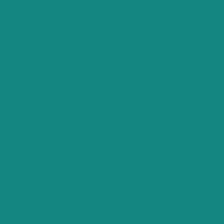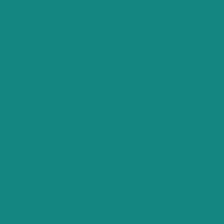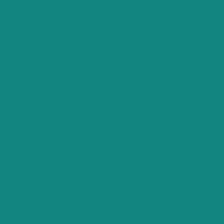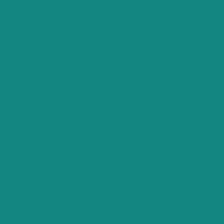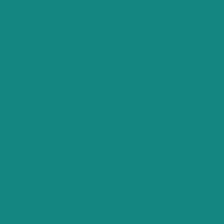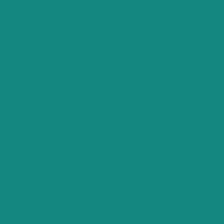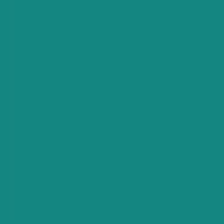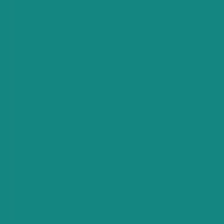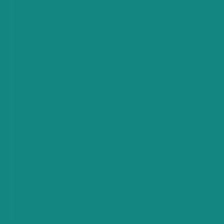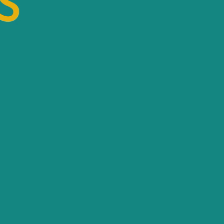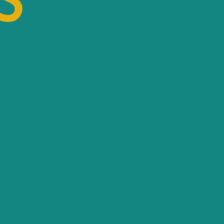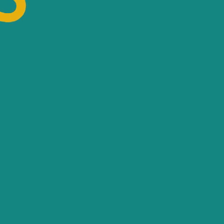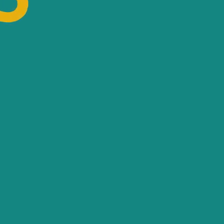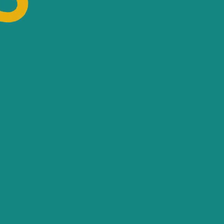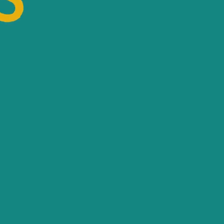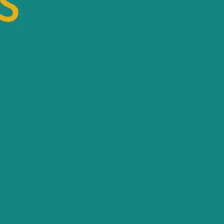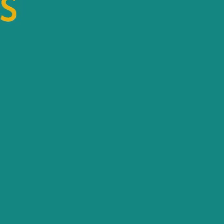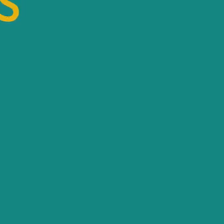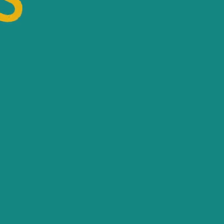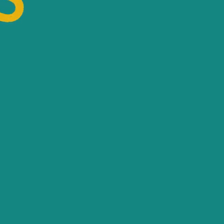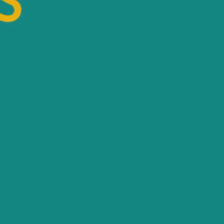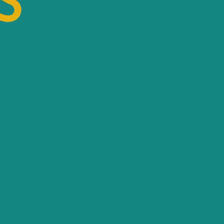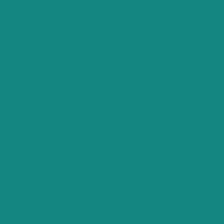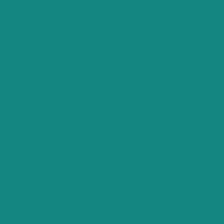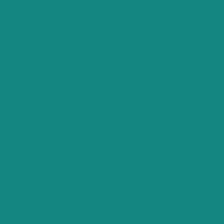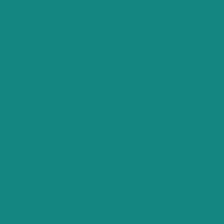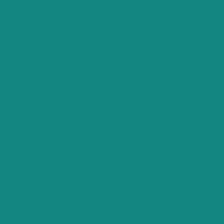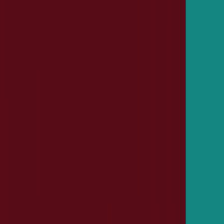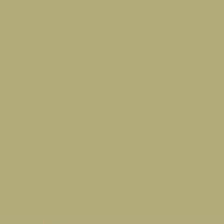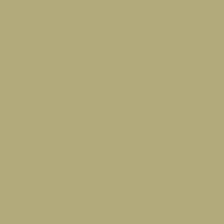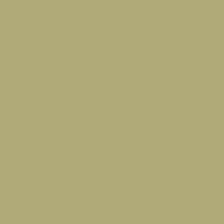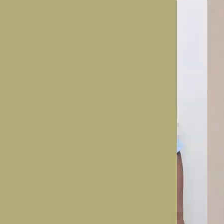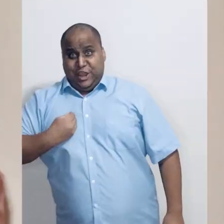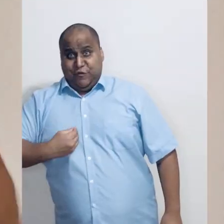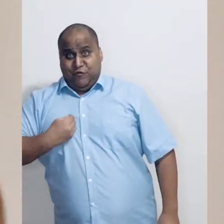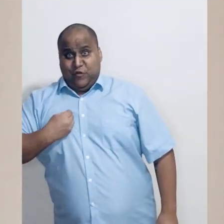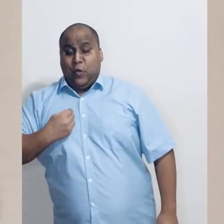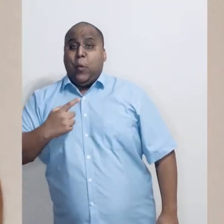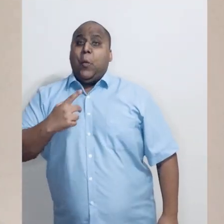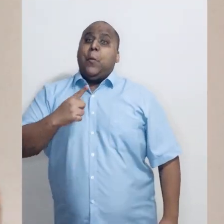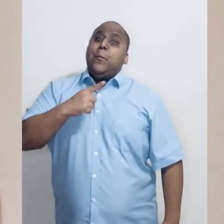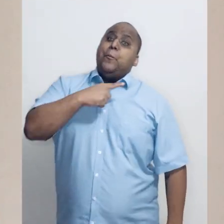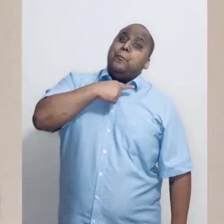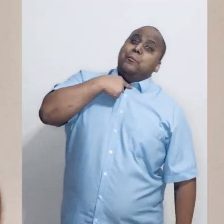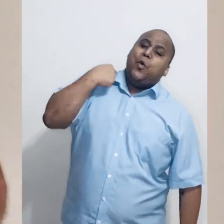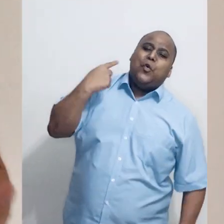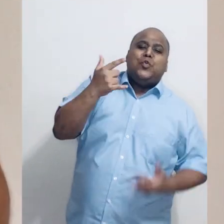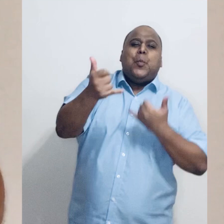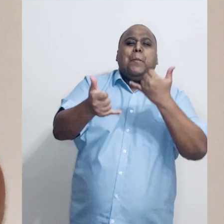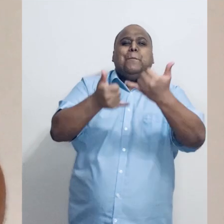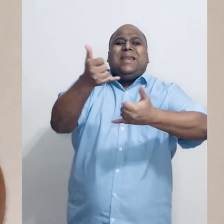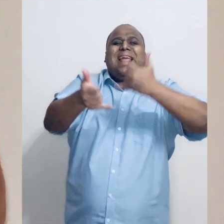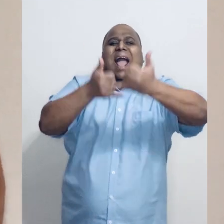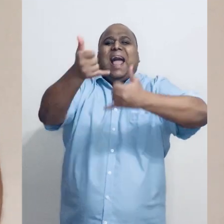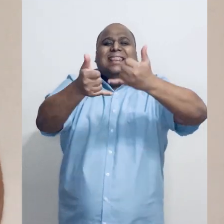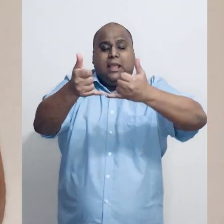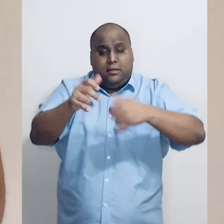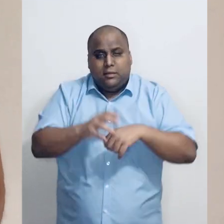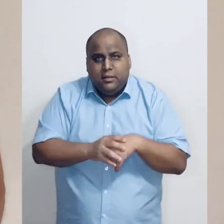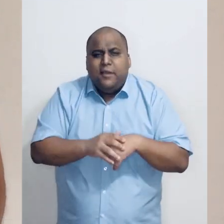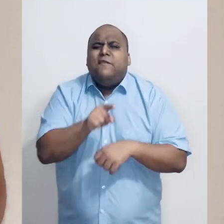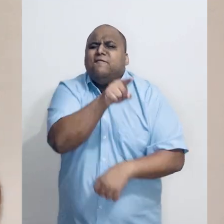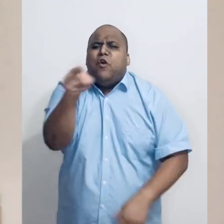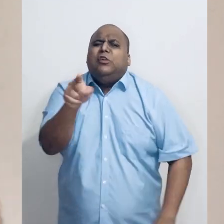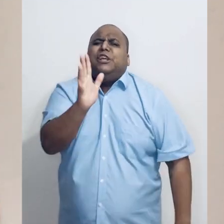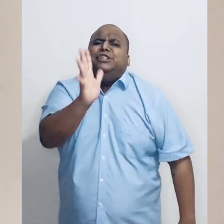Vivo, morto e suas variações. Todos vocês devem conhecer essa brincadeira. Já devem ter